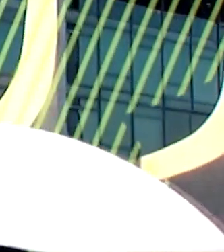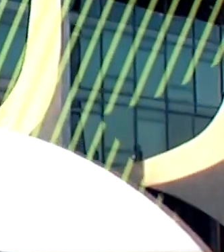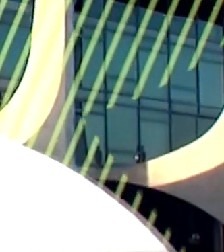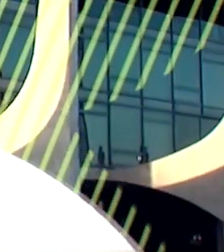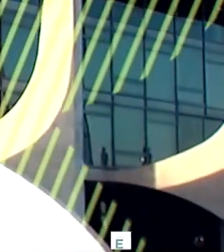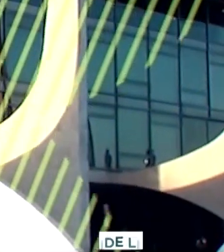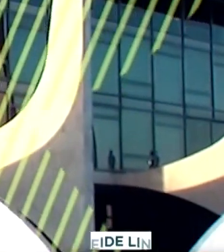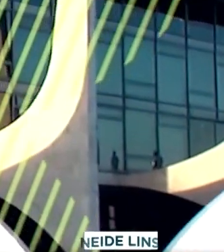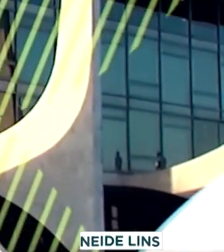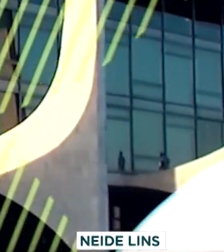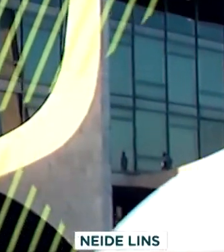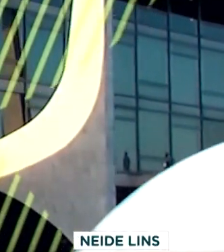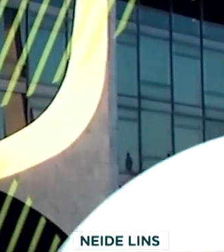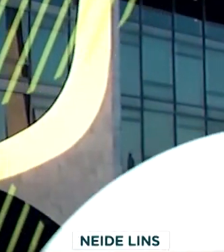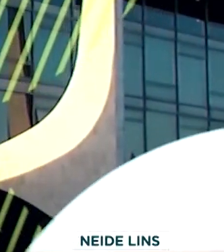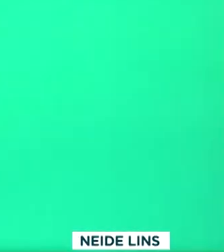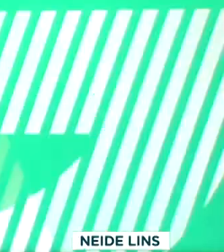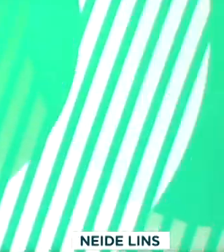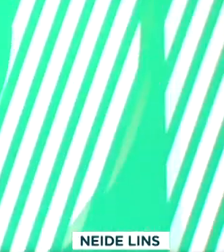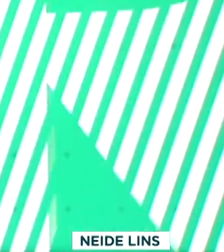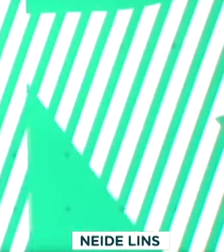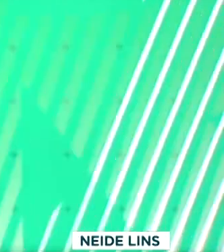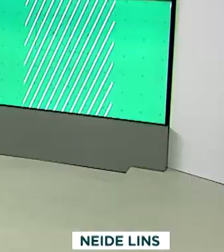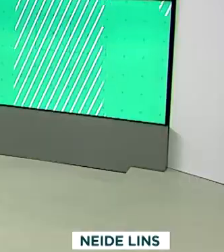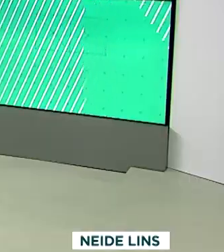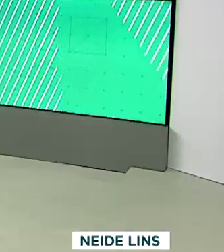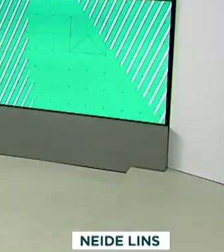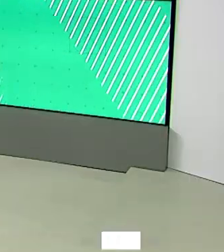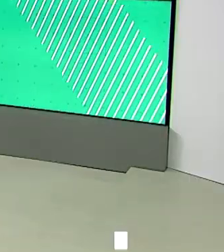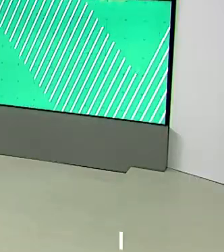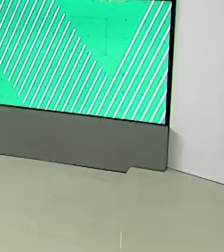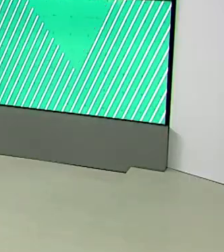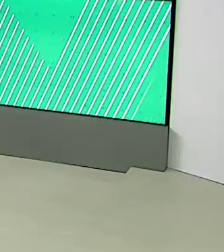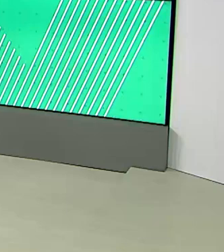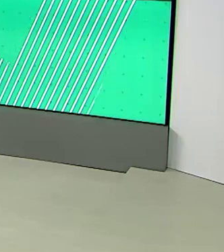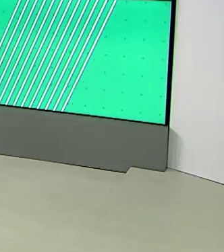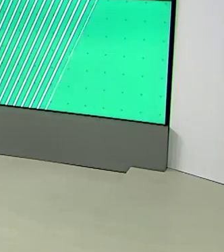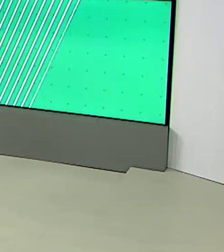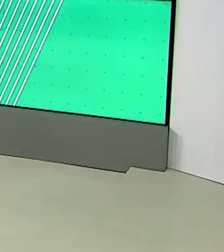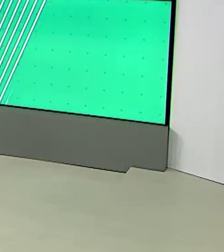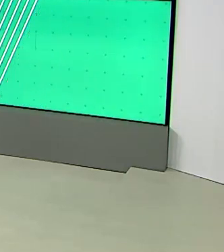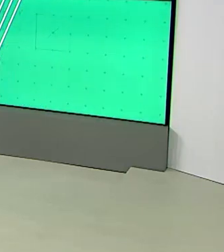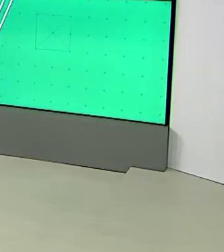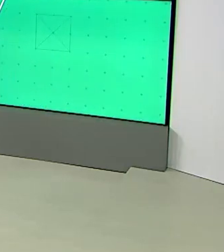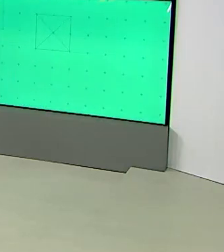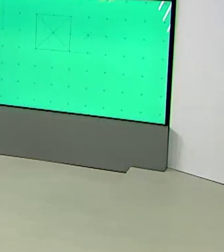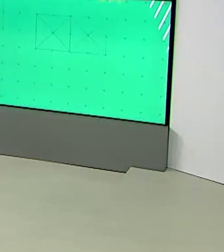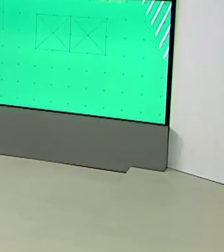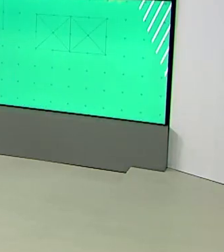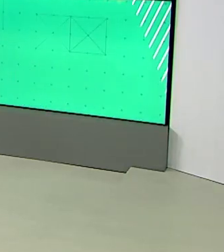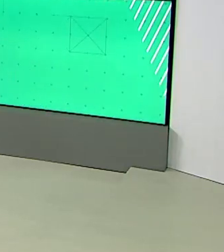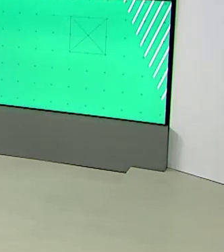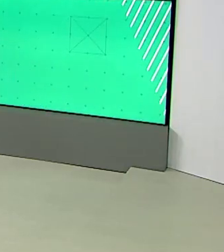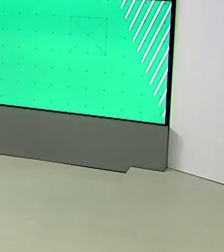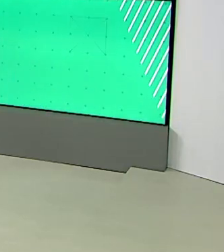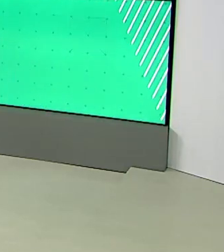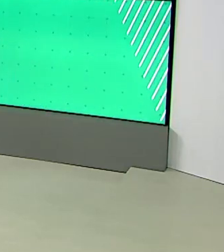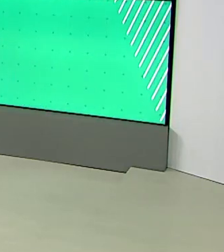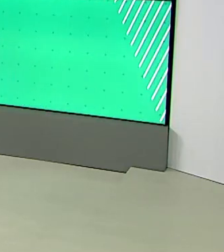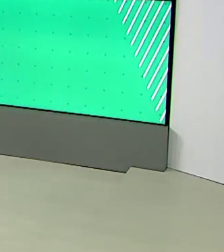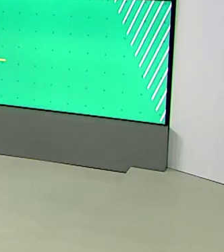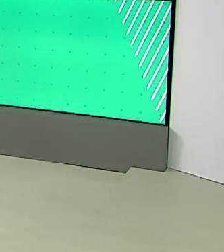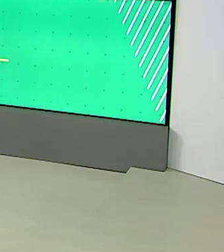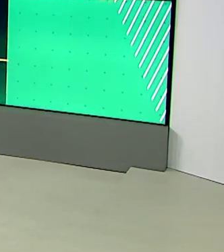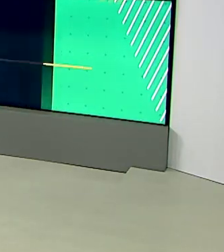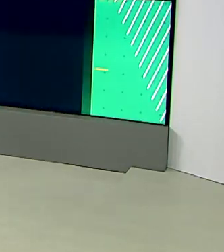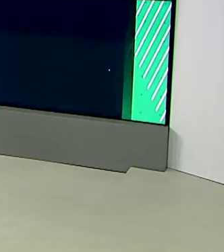Olá, boa tarde. O governo agora já está no ar. O ministro da Economia, Paulo Guedes, enviou hoje ao Congresso Nacional a